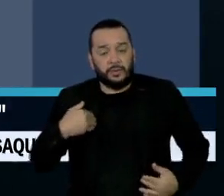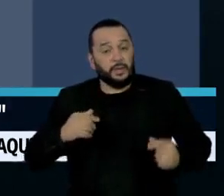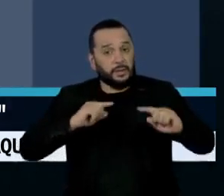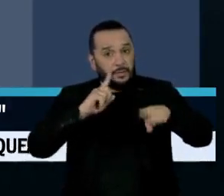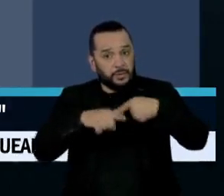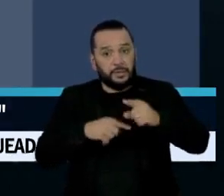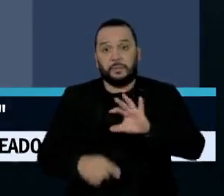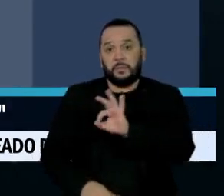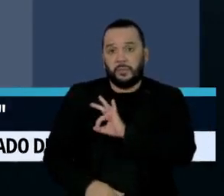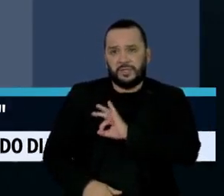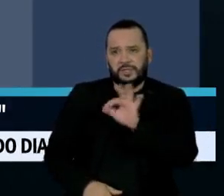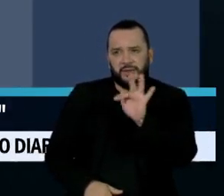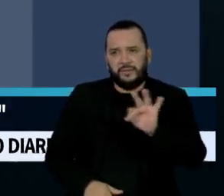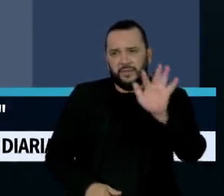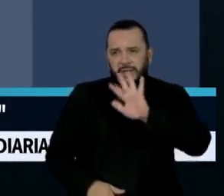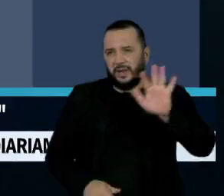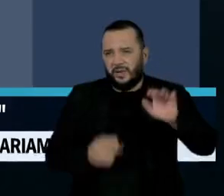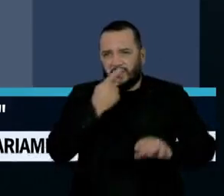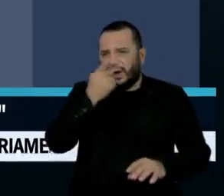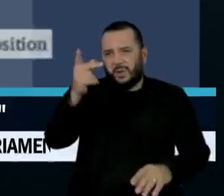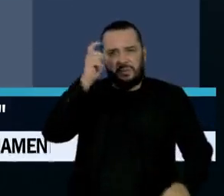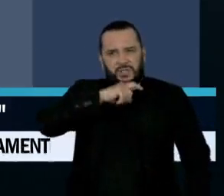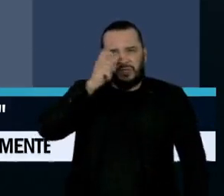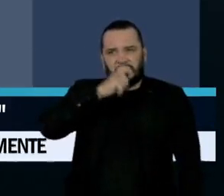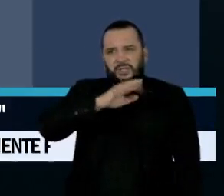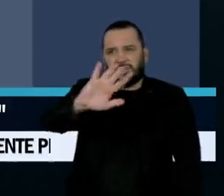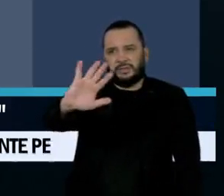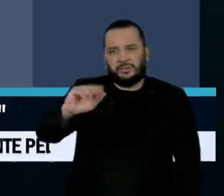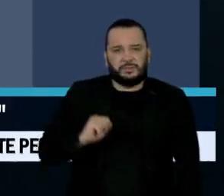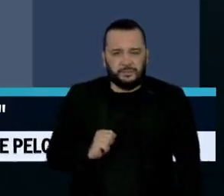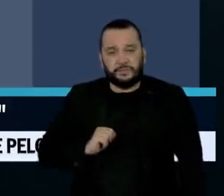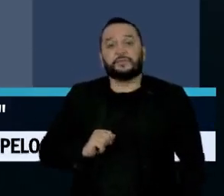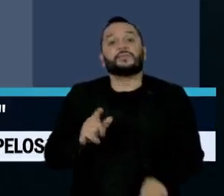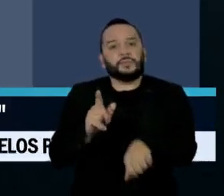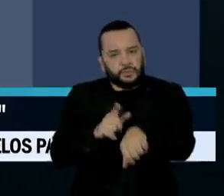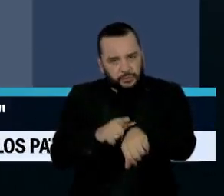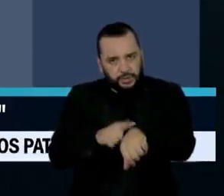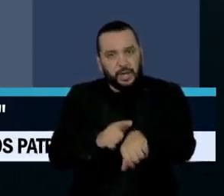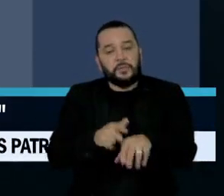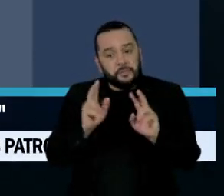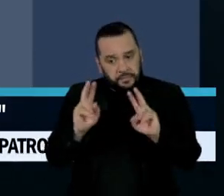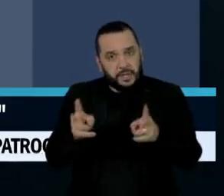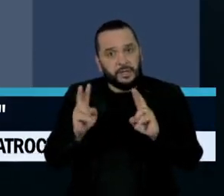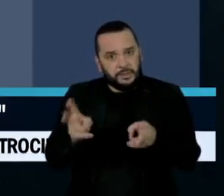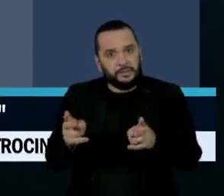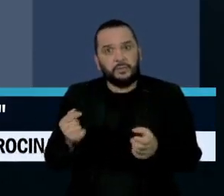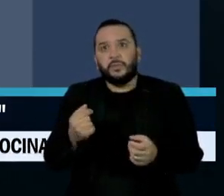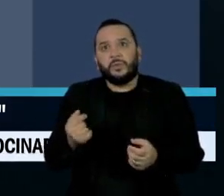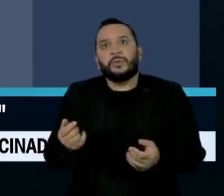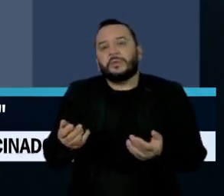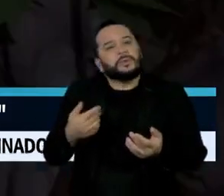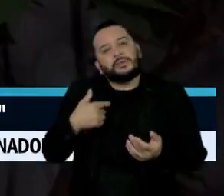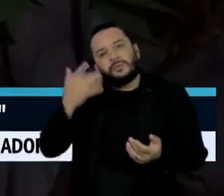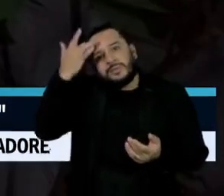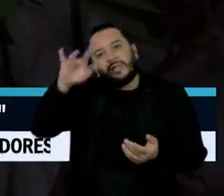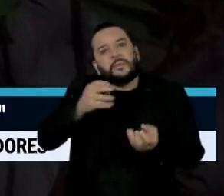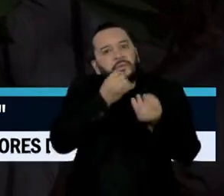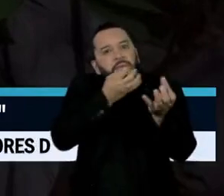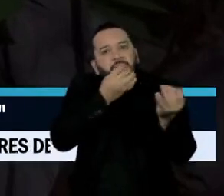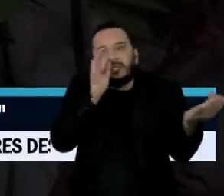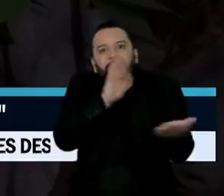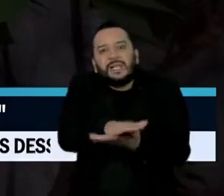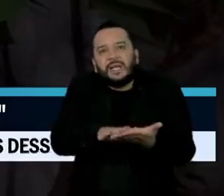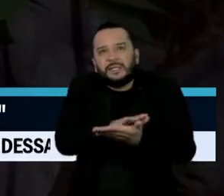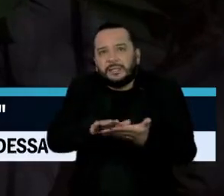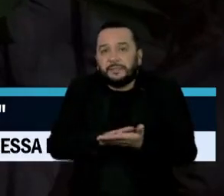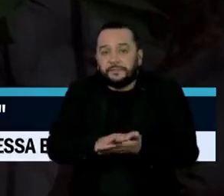Polícia Federal negava a informação. Hoje, no mesmo horário, ainda não havia atualização sobre o caso. Somente